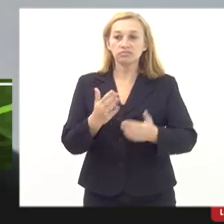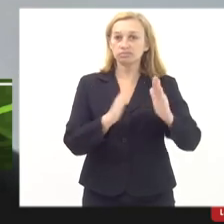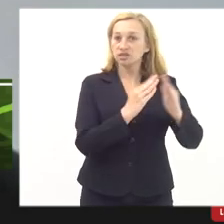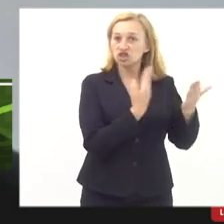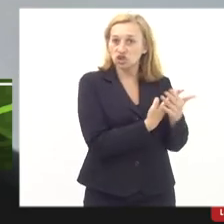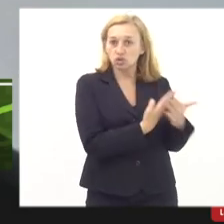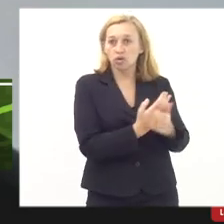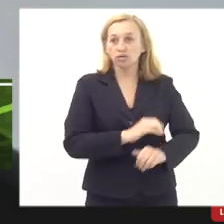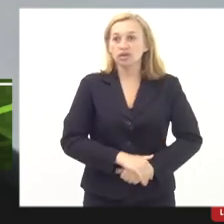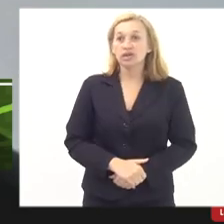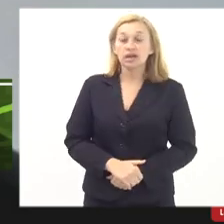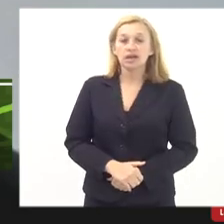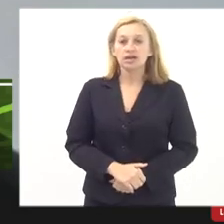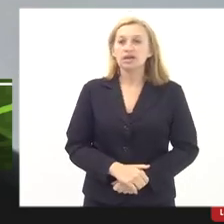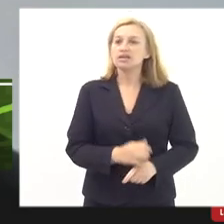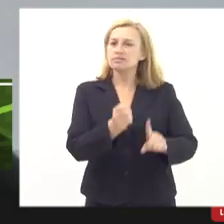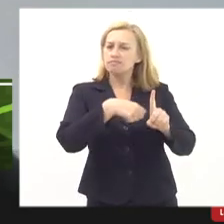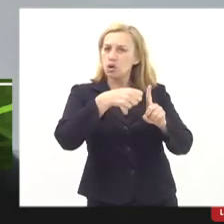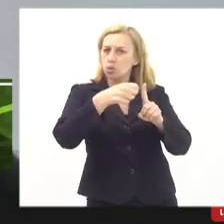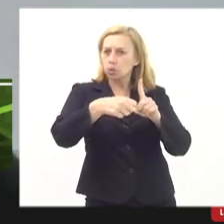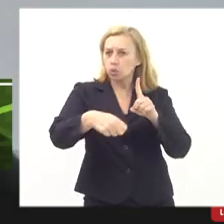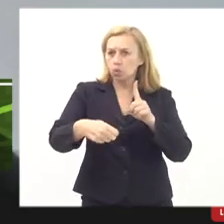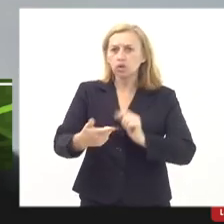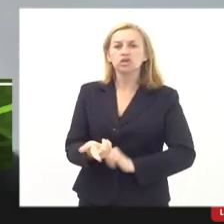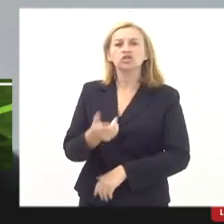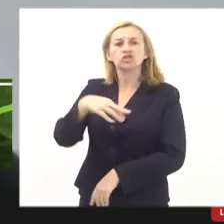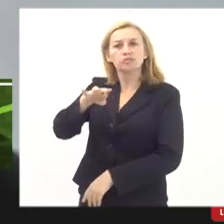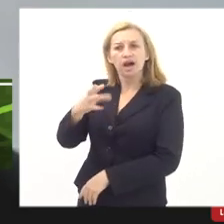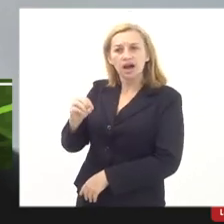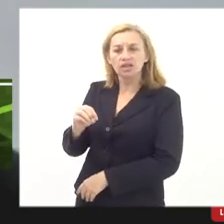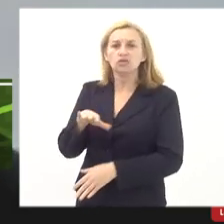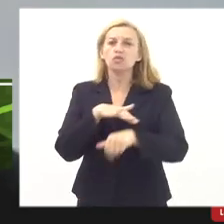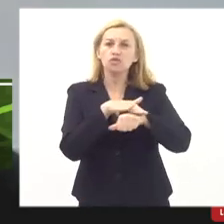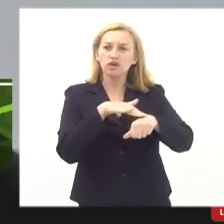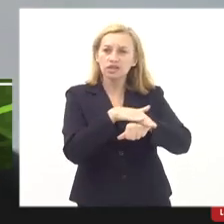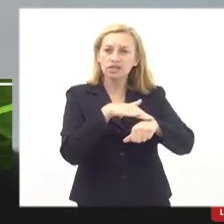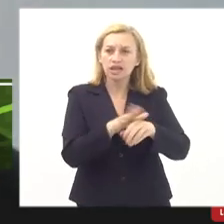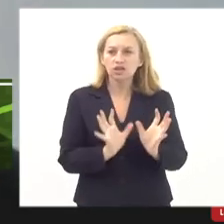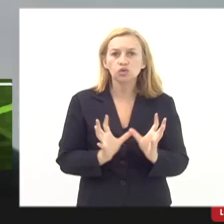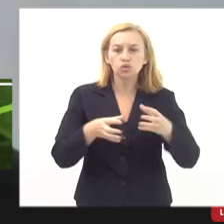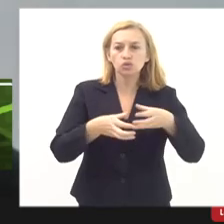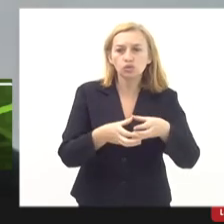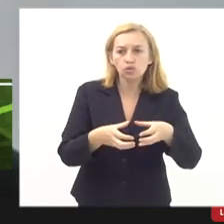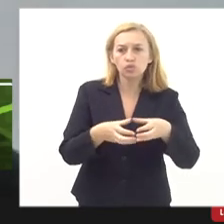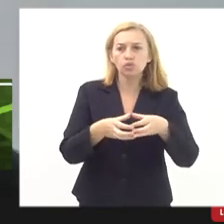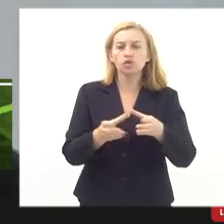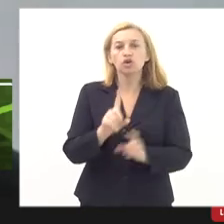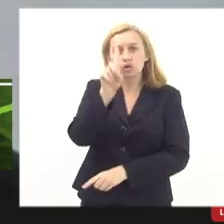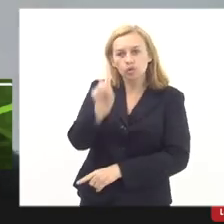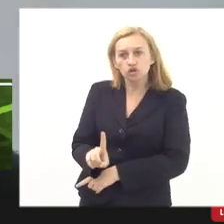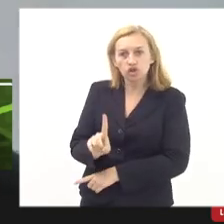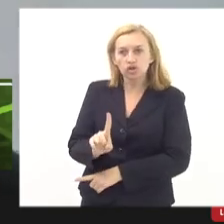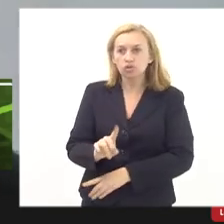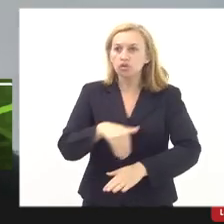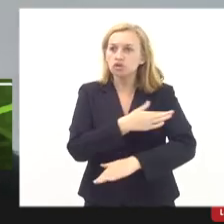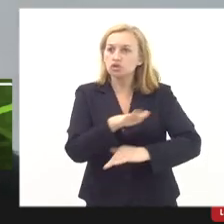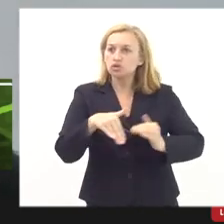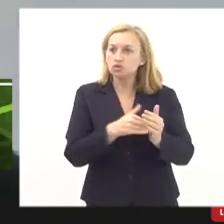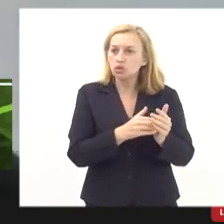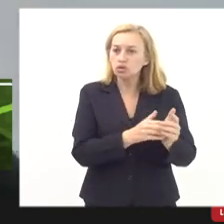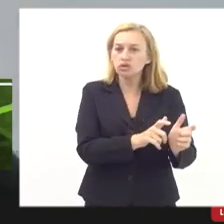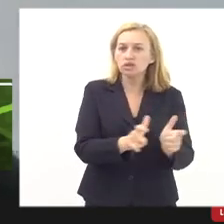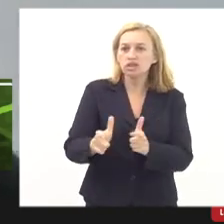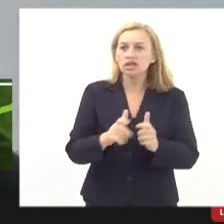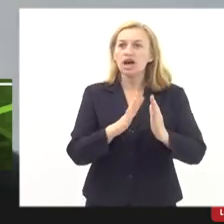esse mês ao longo desse mês de março a gente tem conversado no grupo da DERJ com os diretores de todas as